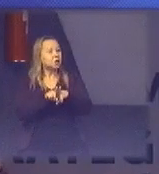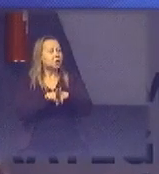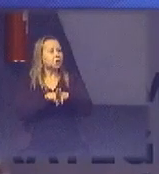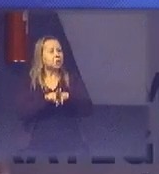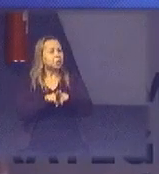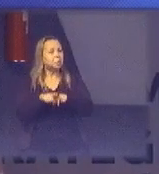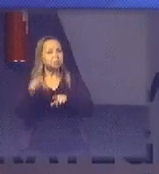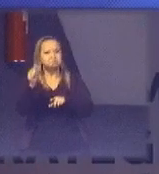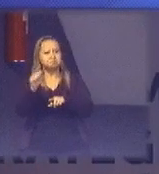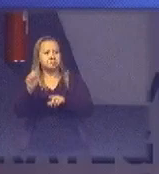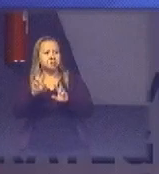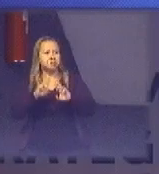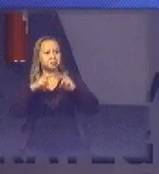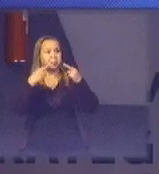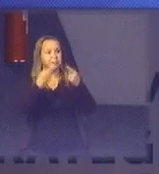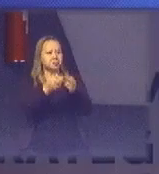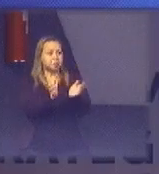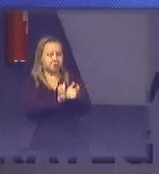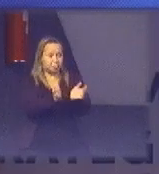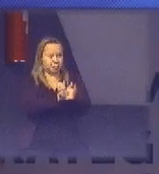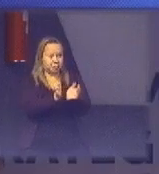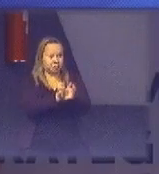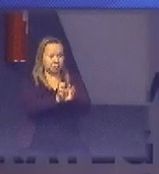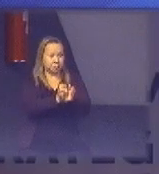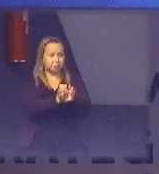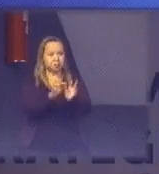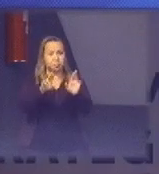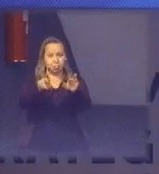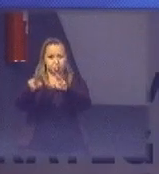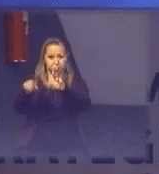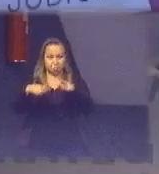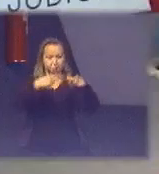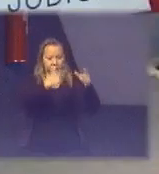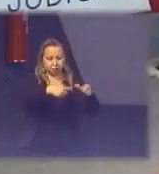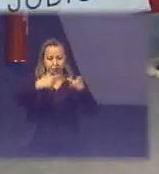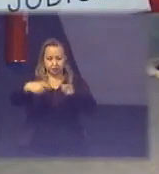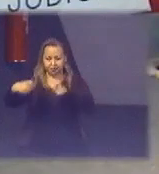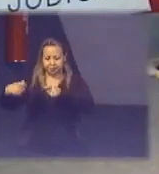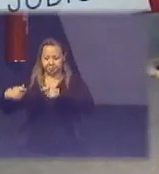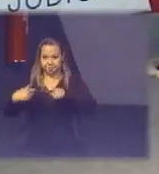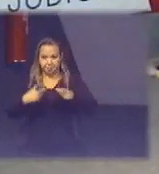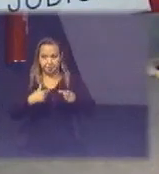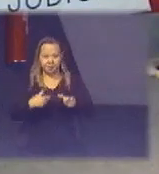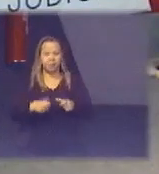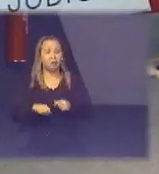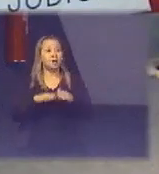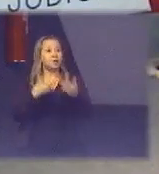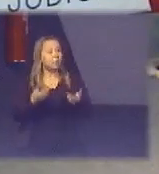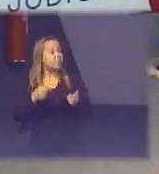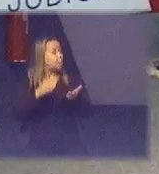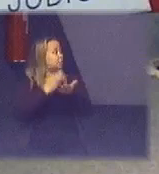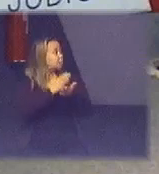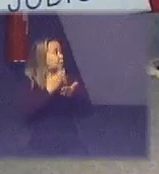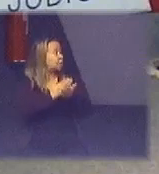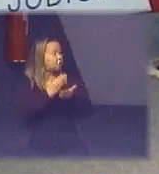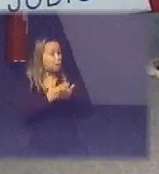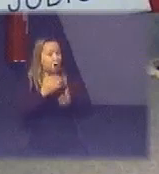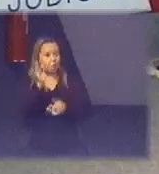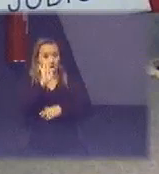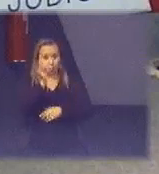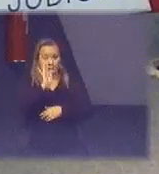de interessados pode passar de diferentes setores vou falar melhor então esse foi o lançamento do manual em fevereiro contamos com